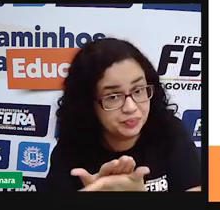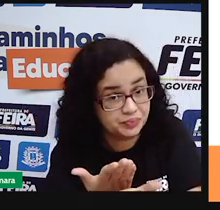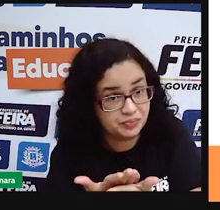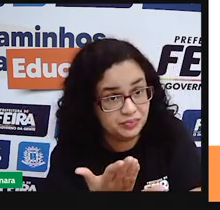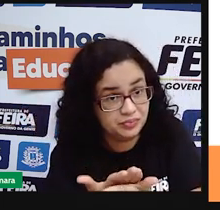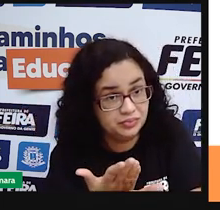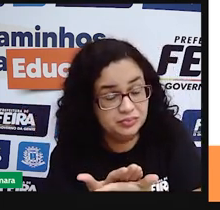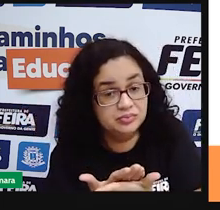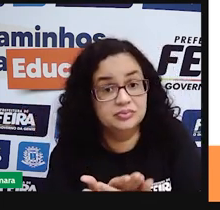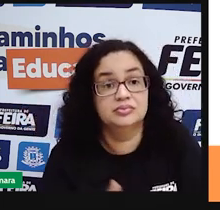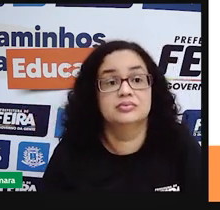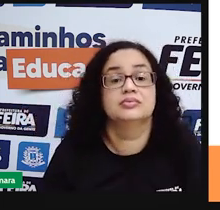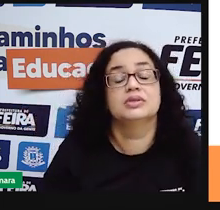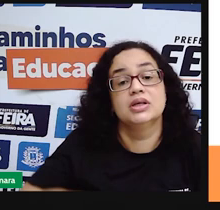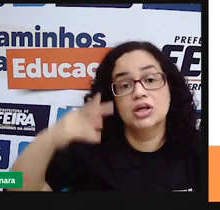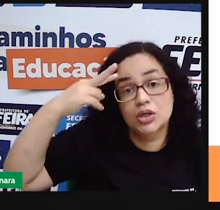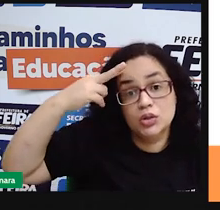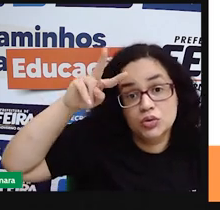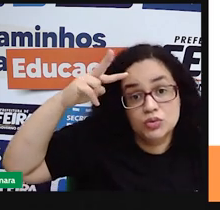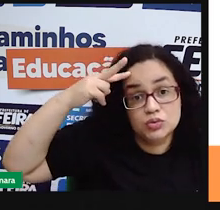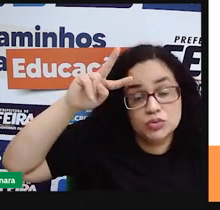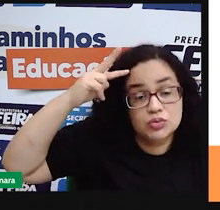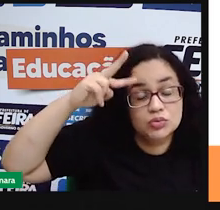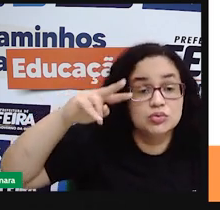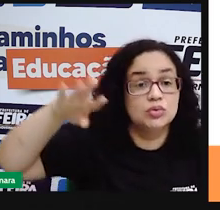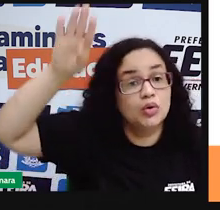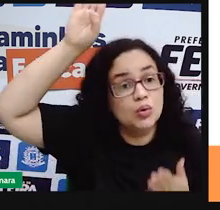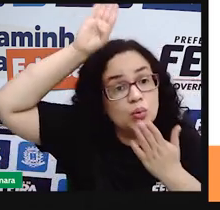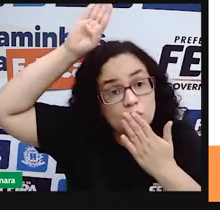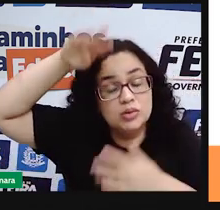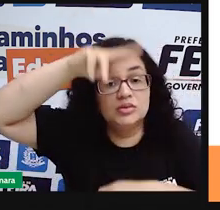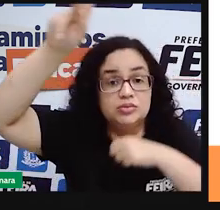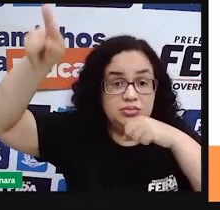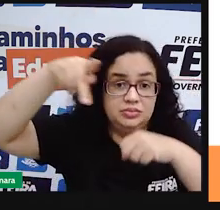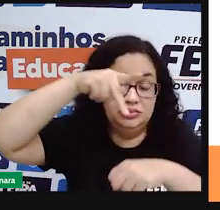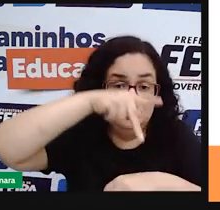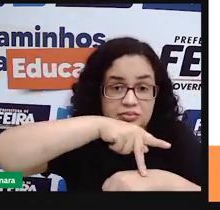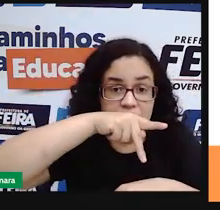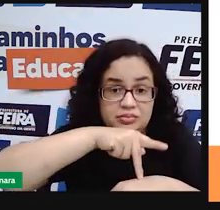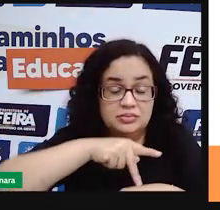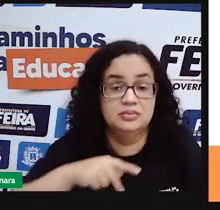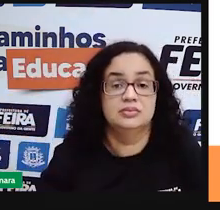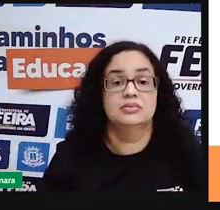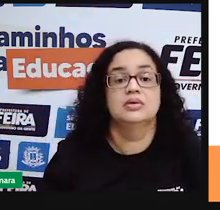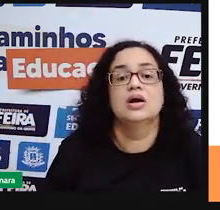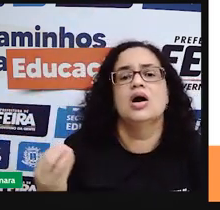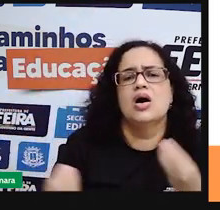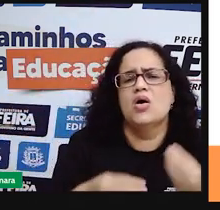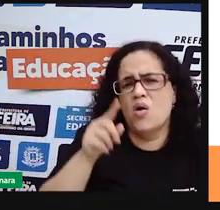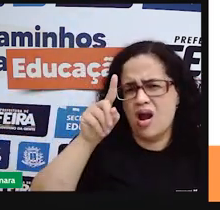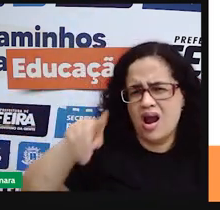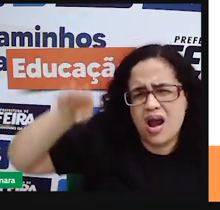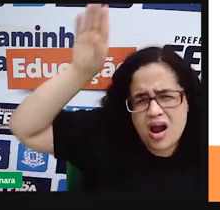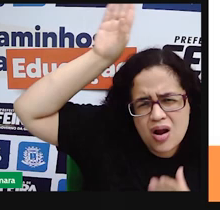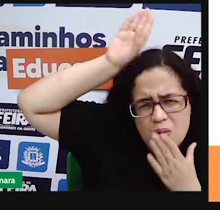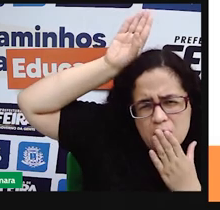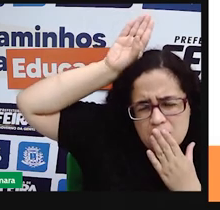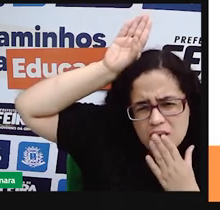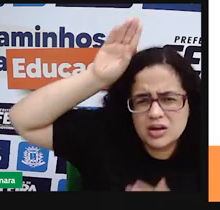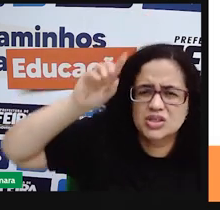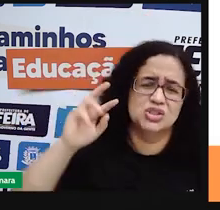estudava a história dos indígenas no Brasil. E aí, expressões como, olha, os indígenas são todos